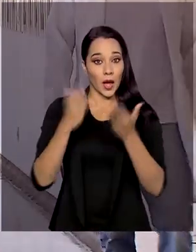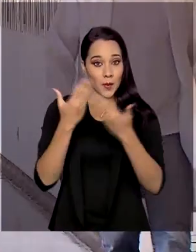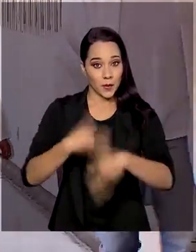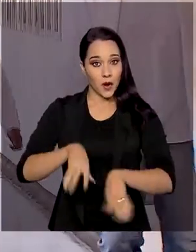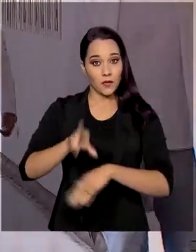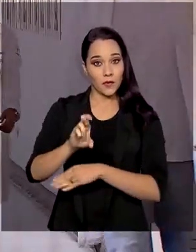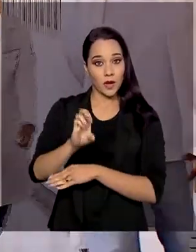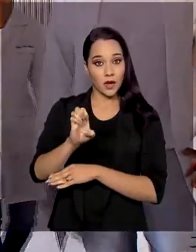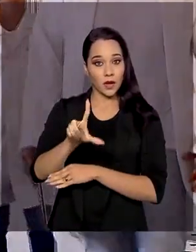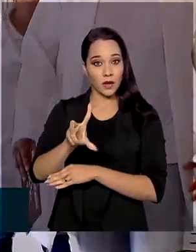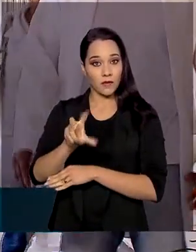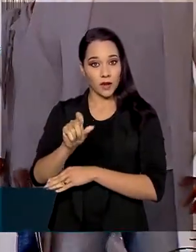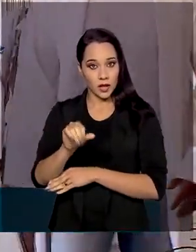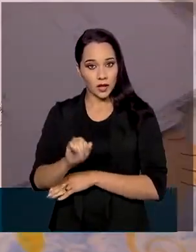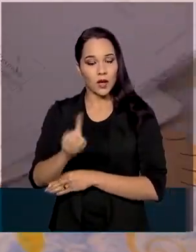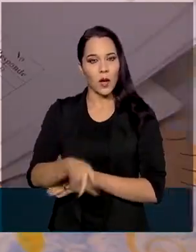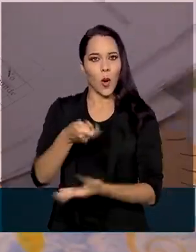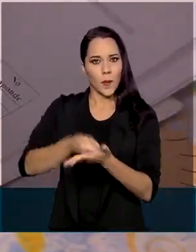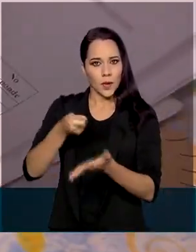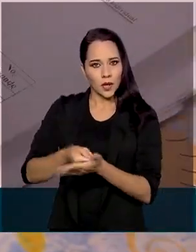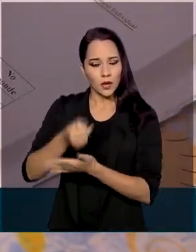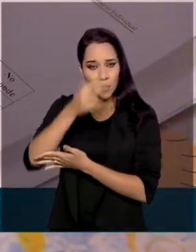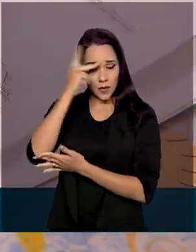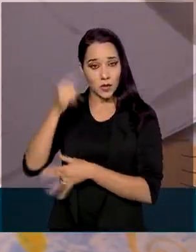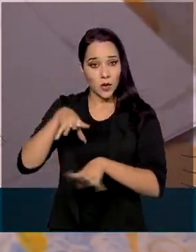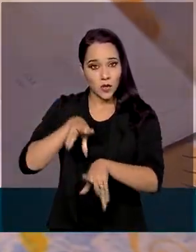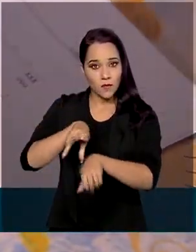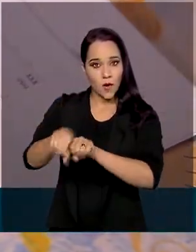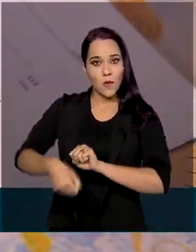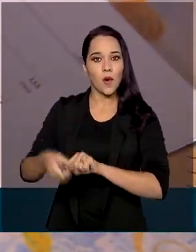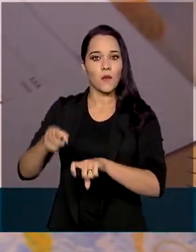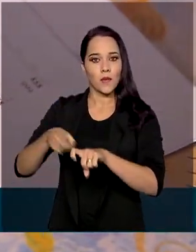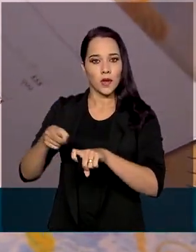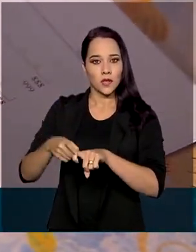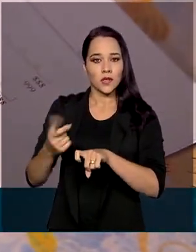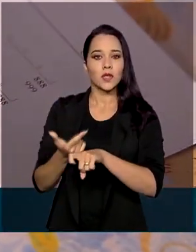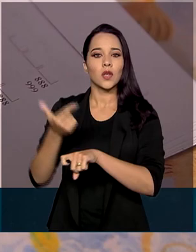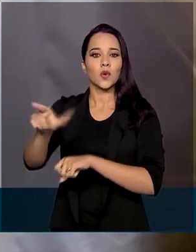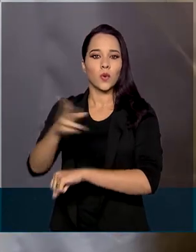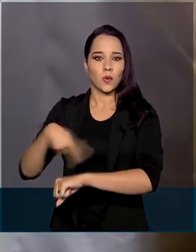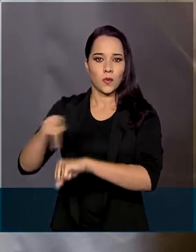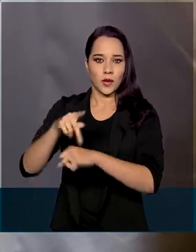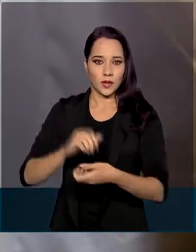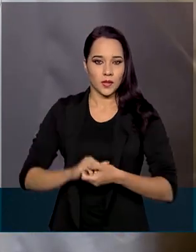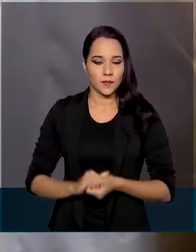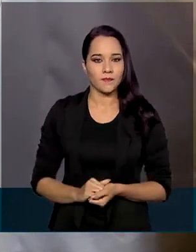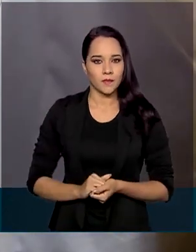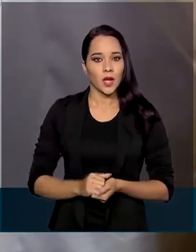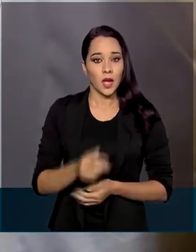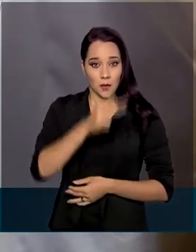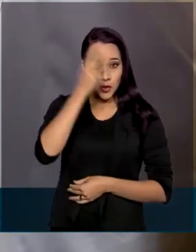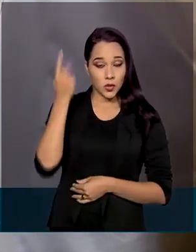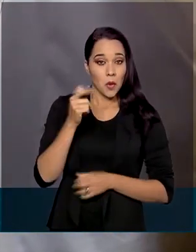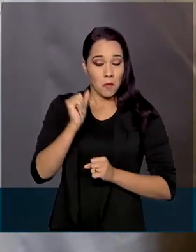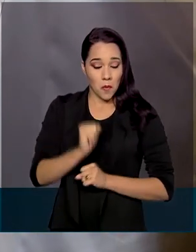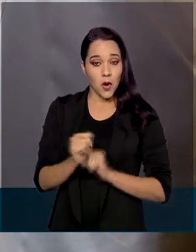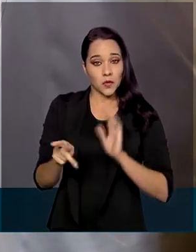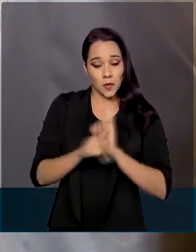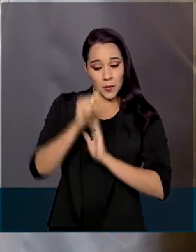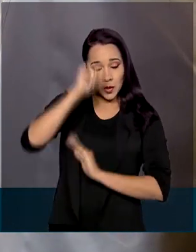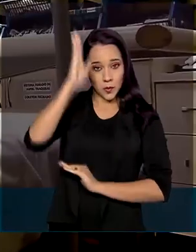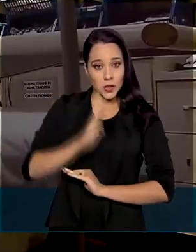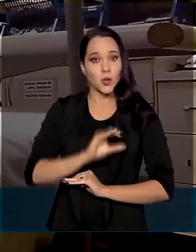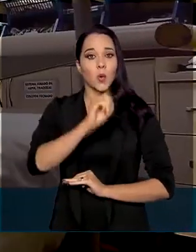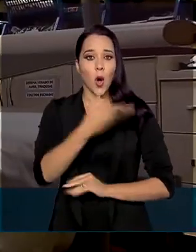do Revalida é obrigatória para quem se formou em medicina fora do Brasil. O candidato pode ser brasileiro